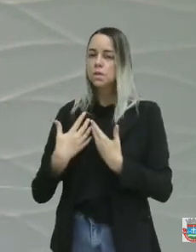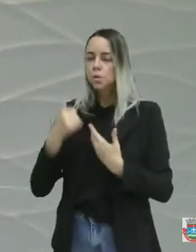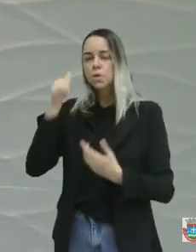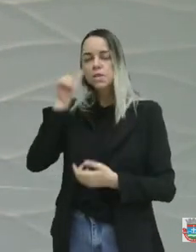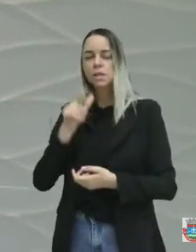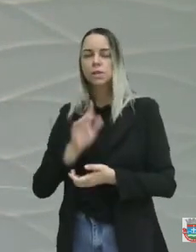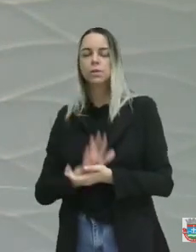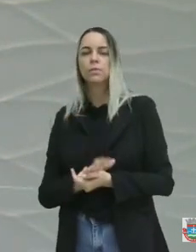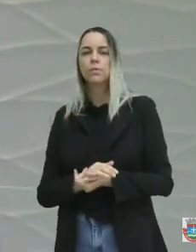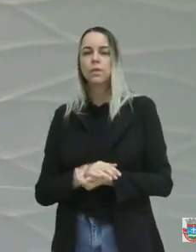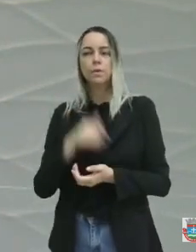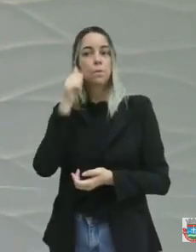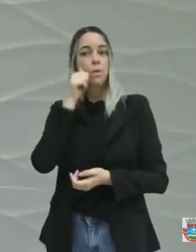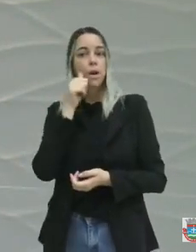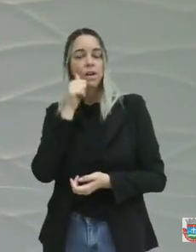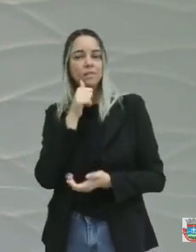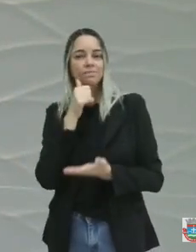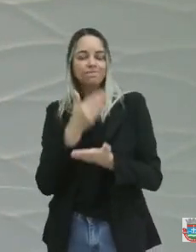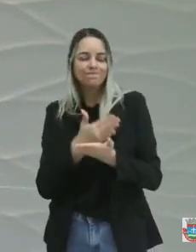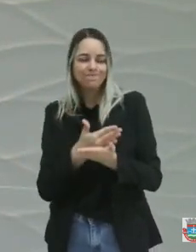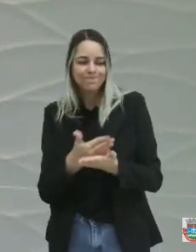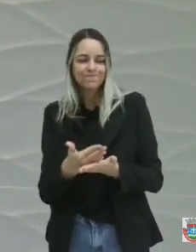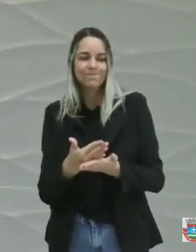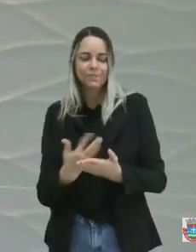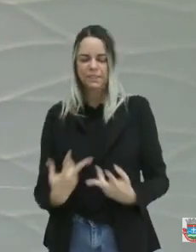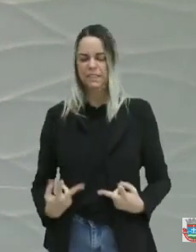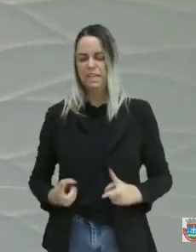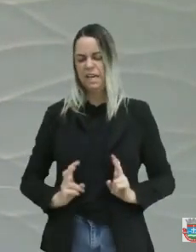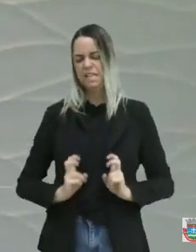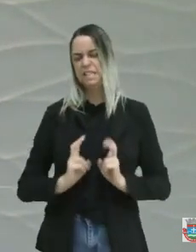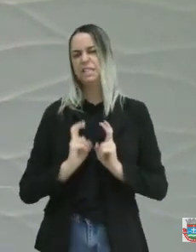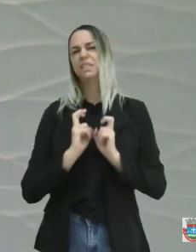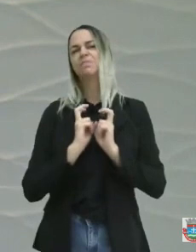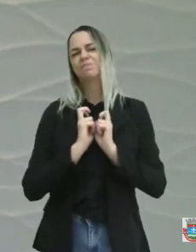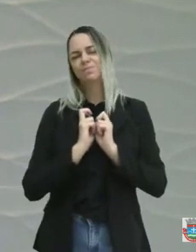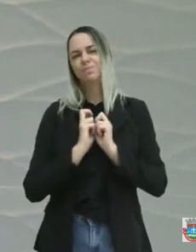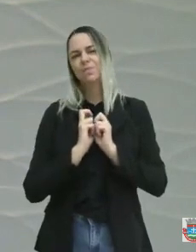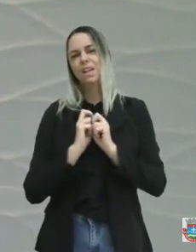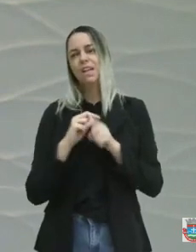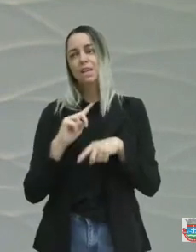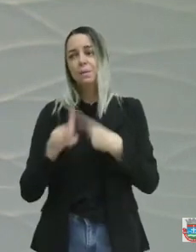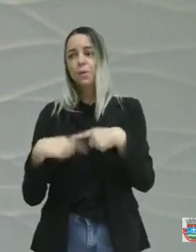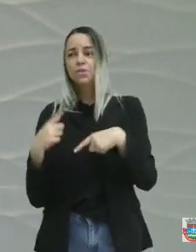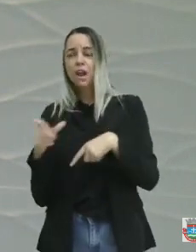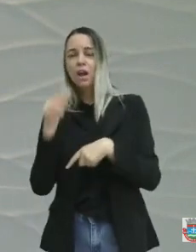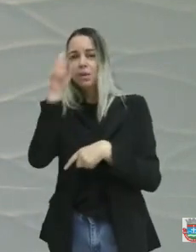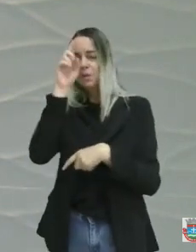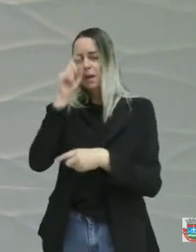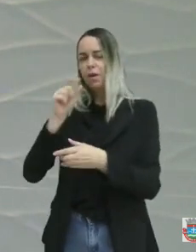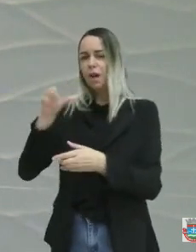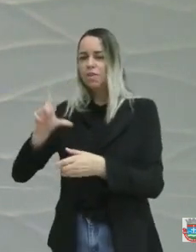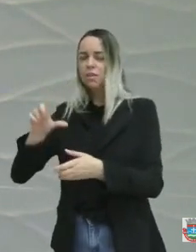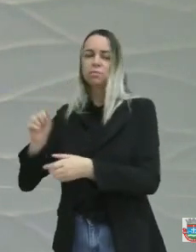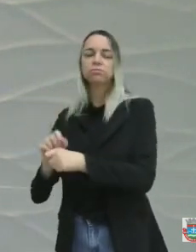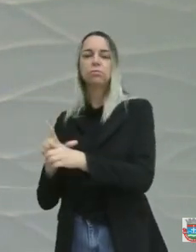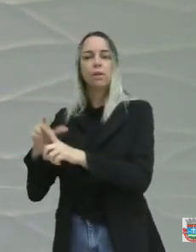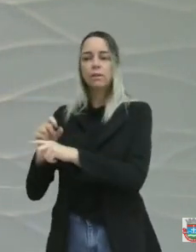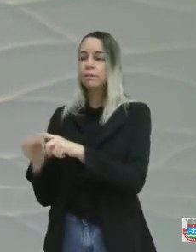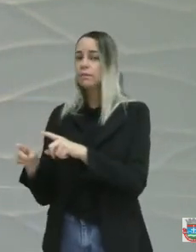que estava com início de AVC, transferida para o hospital Mestre Vitalino, lá em Caruaru.